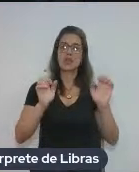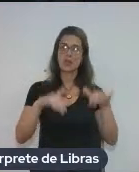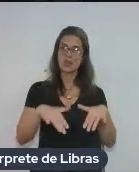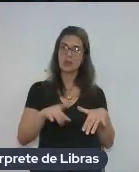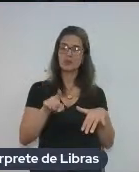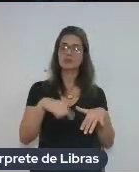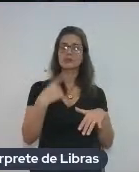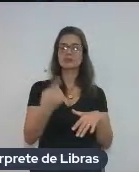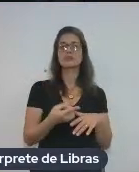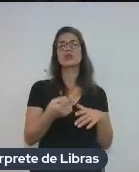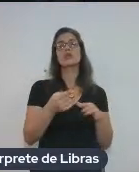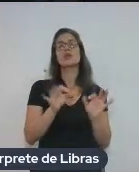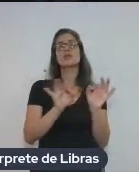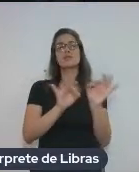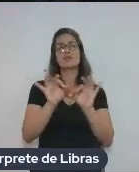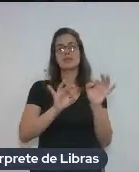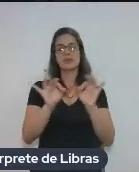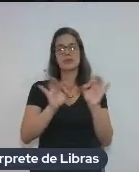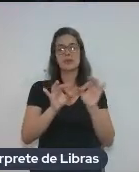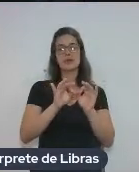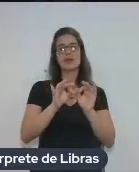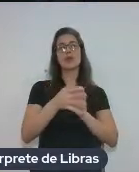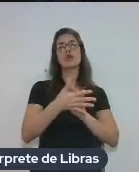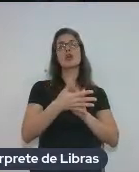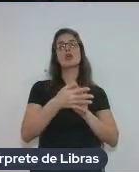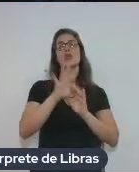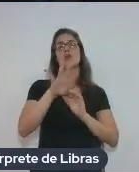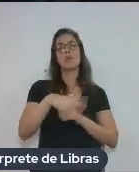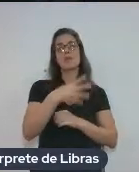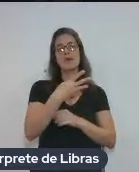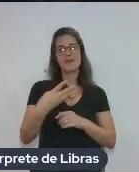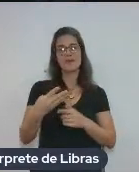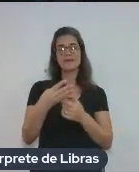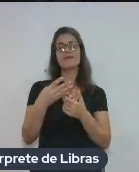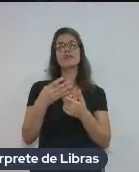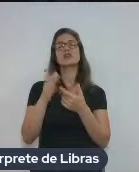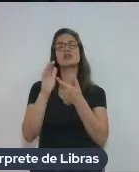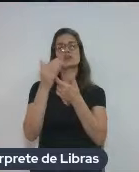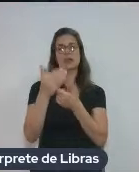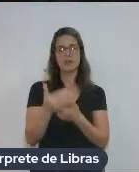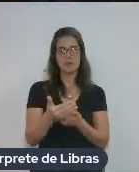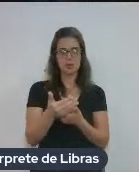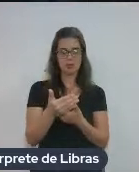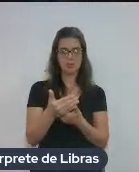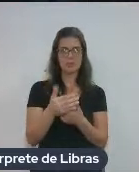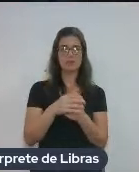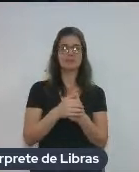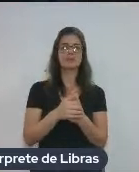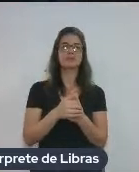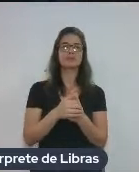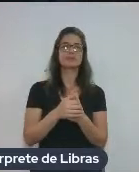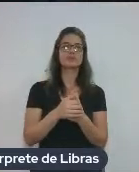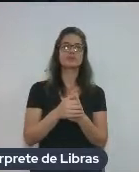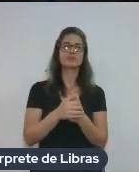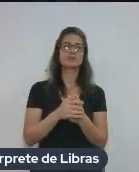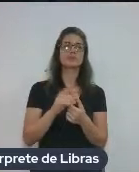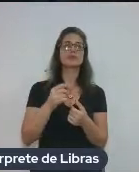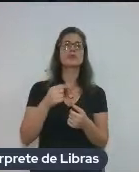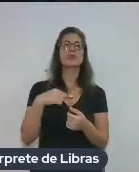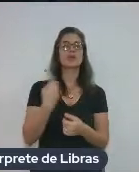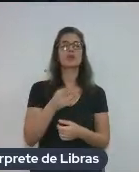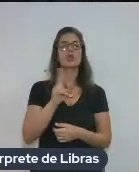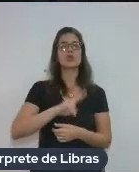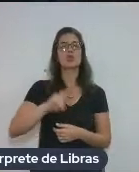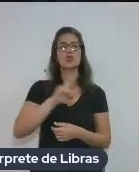sumariza tudo que a gente extraiu numa ficha terminológica, né? Então, a gente coloca a palavra-chave, a